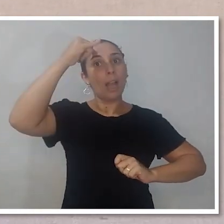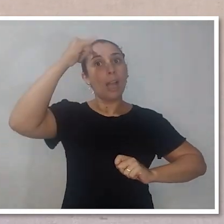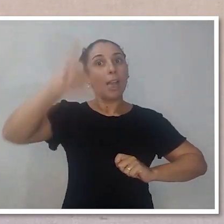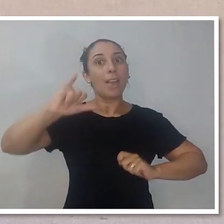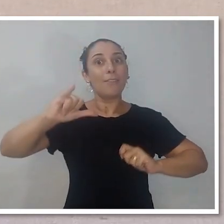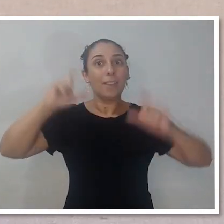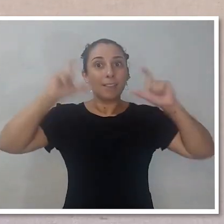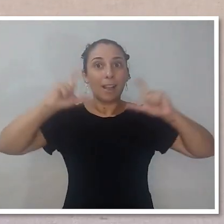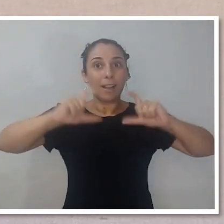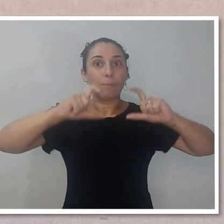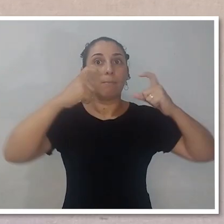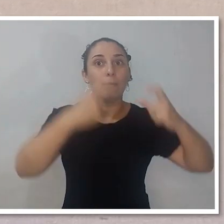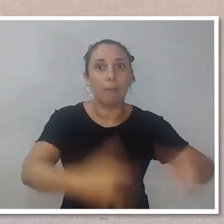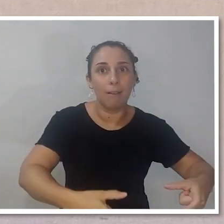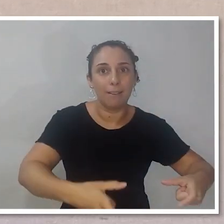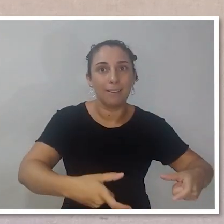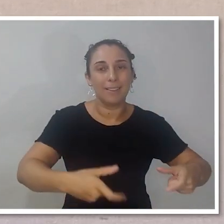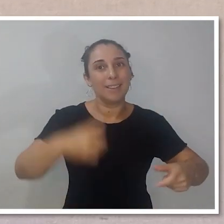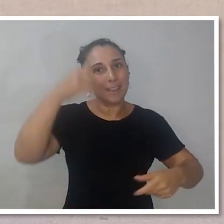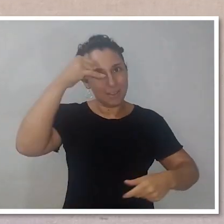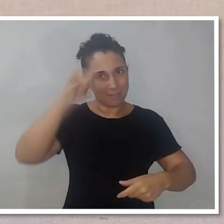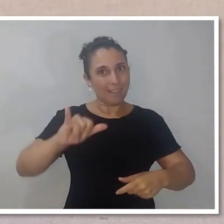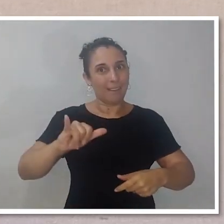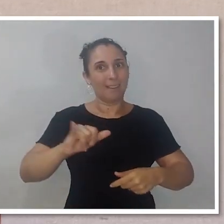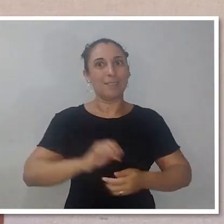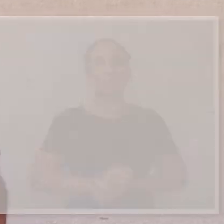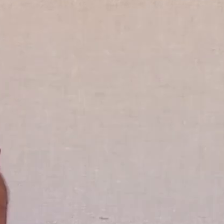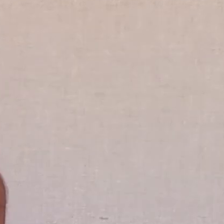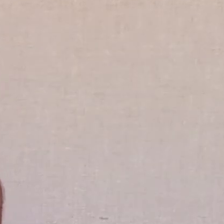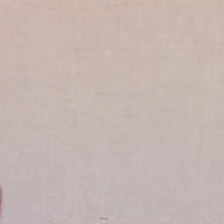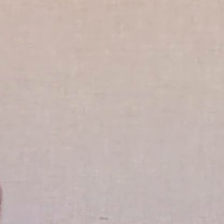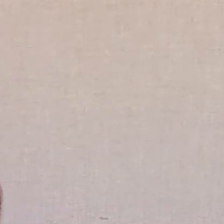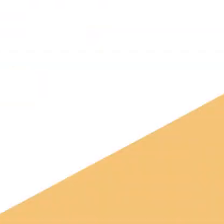pescoço. Vai por mim que você vai evitar grandes problemas.